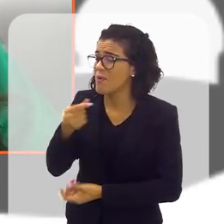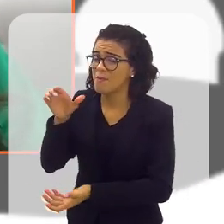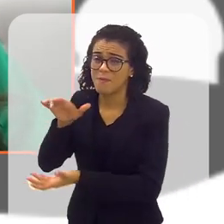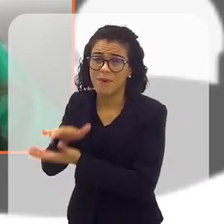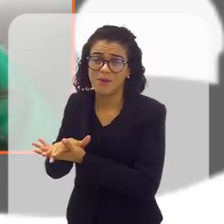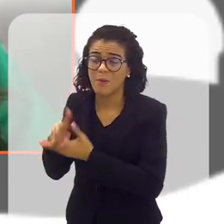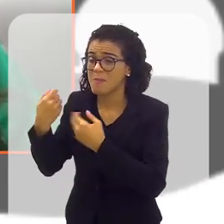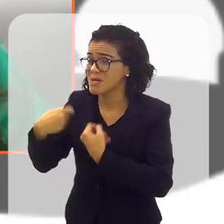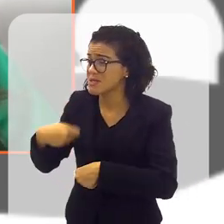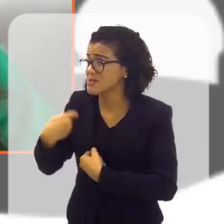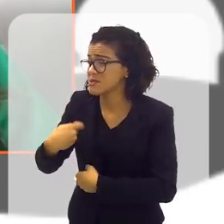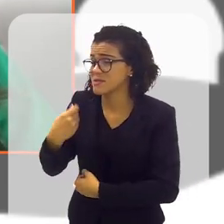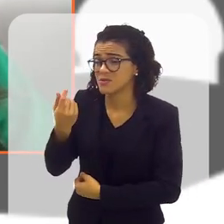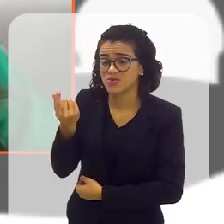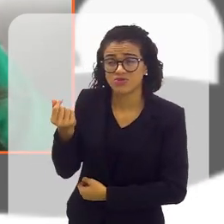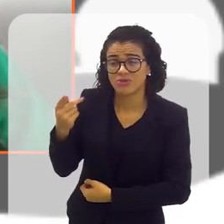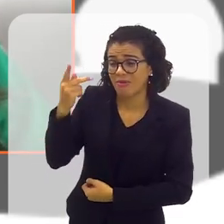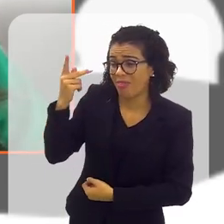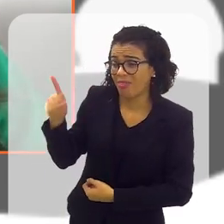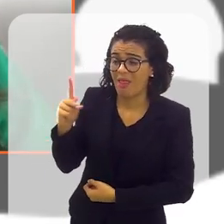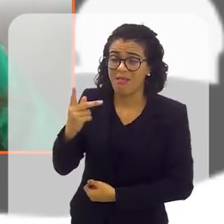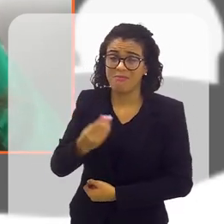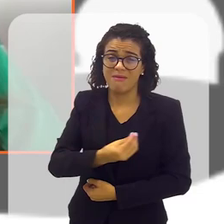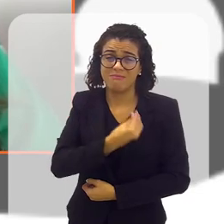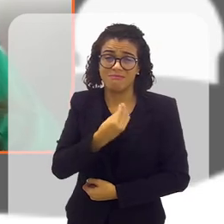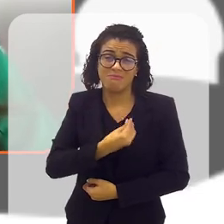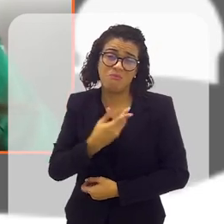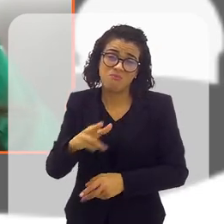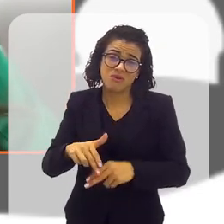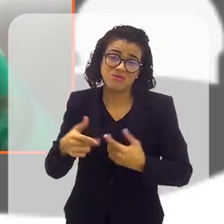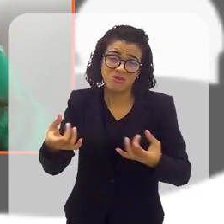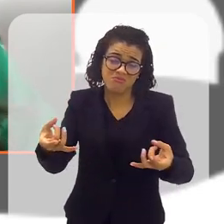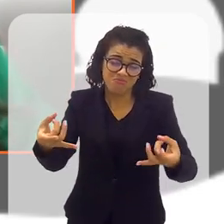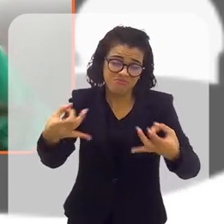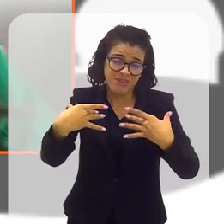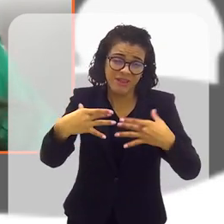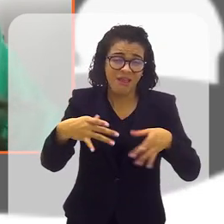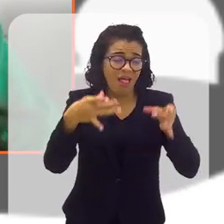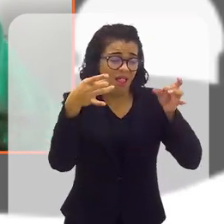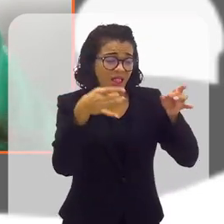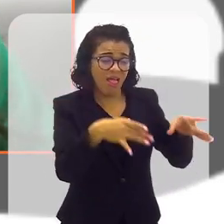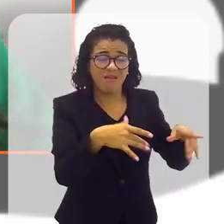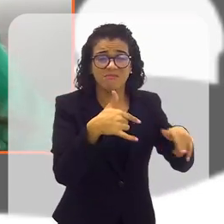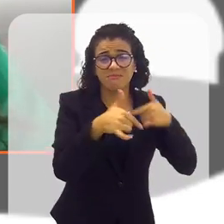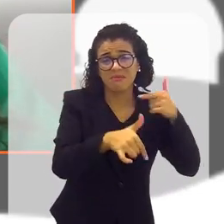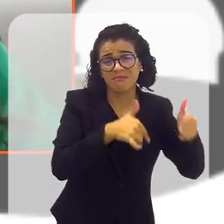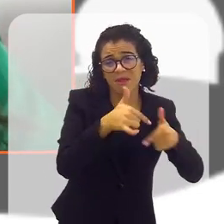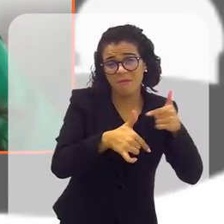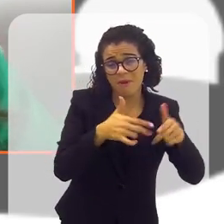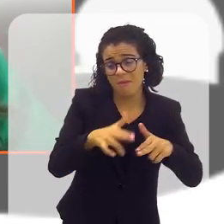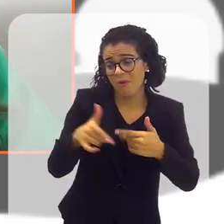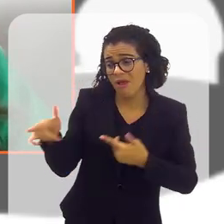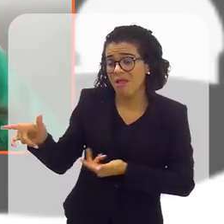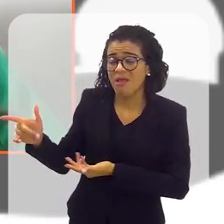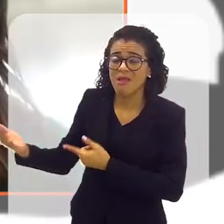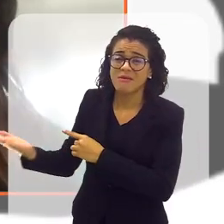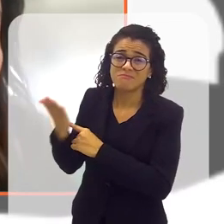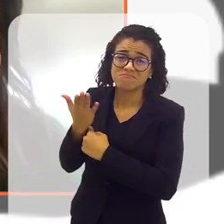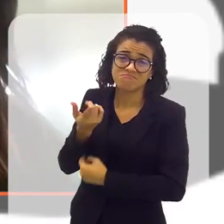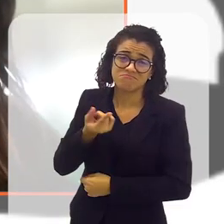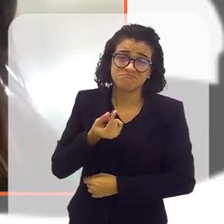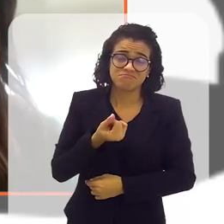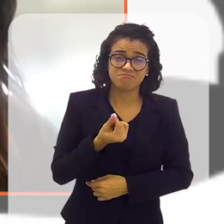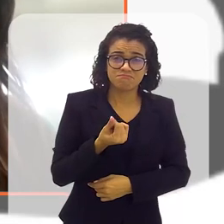eu preciso dele para poder sobreviver, então eu acabo me deixando, me abandonando, para poder viver às custas dele e da